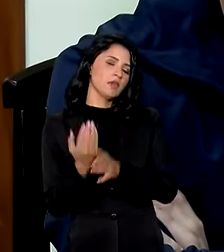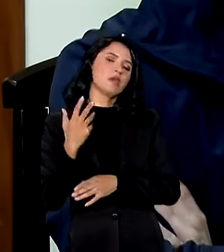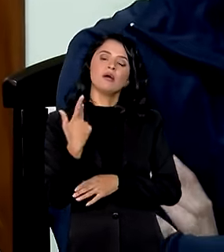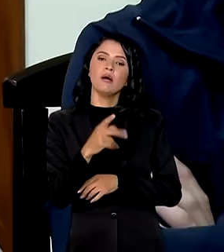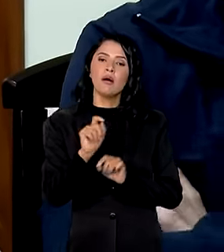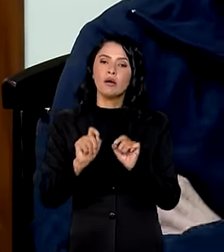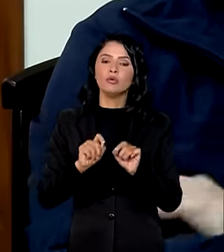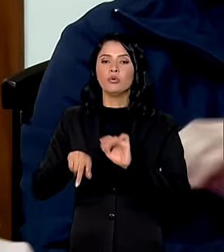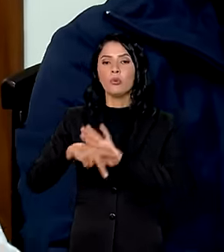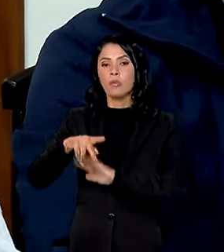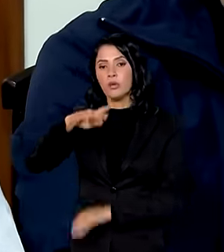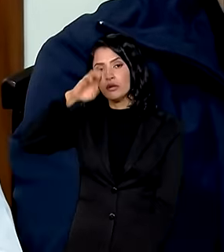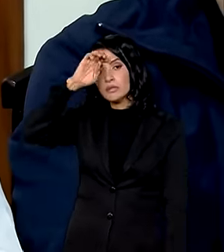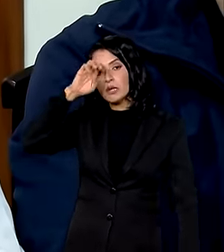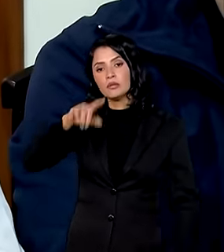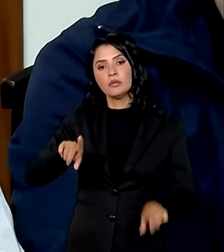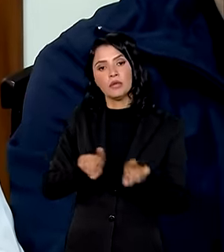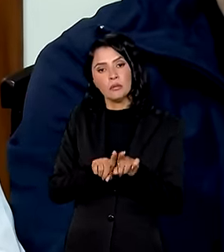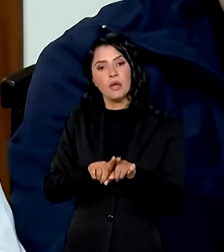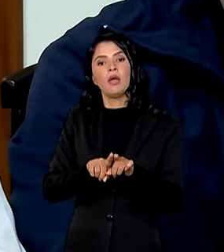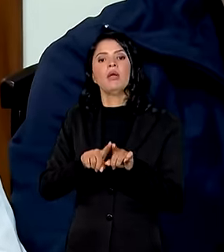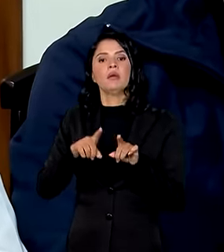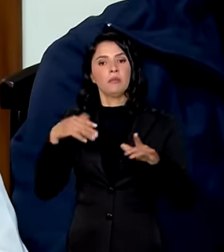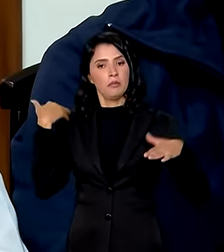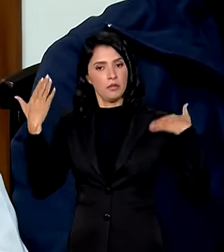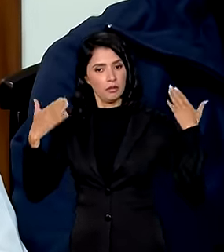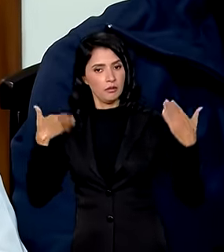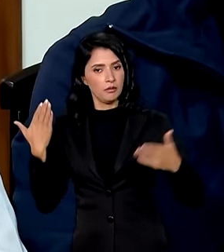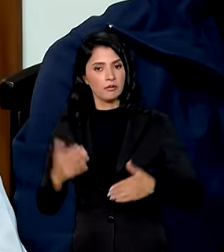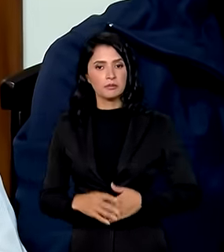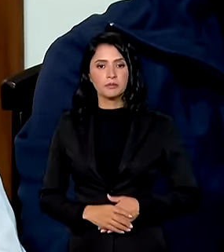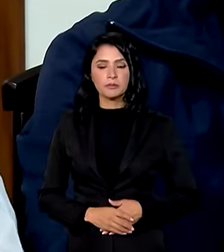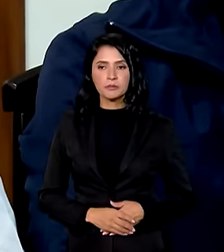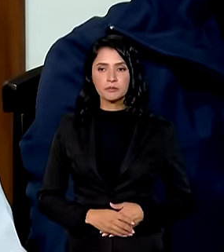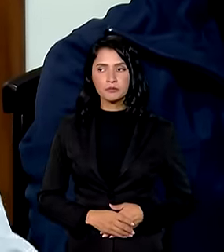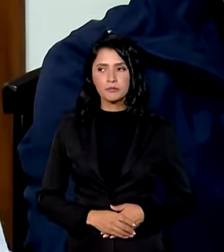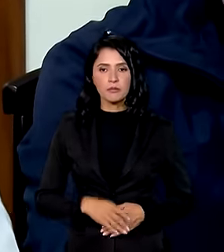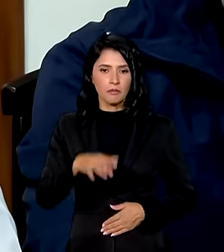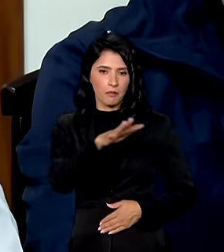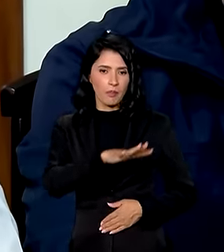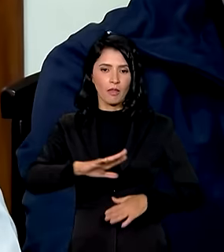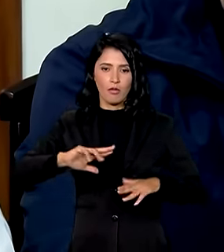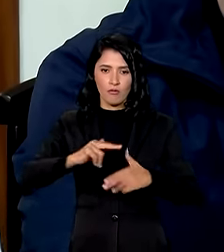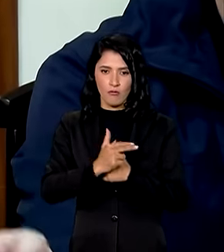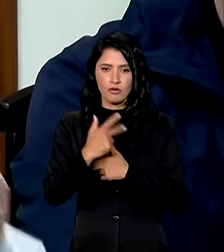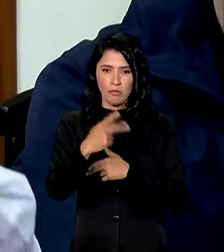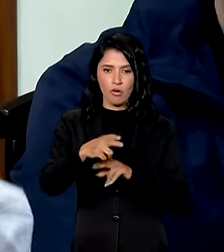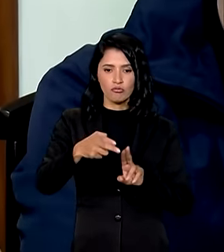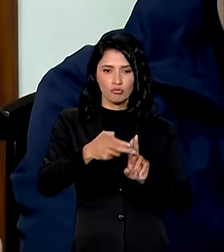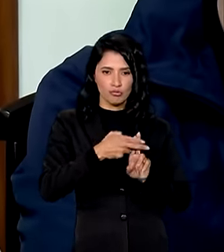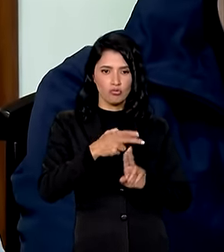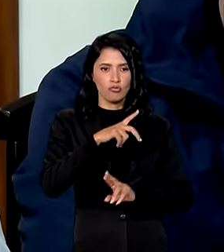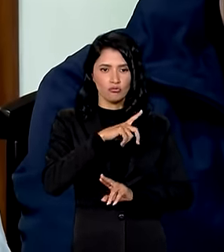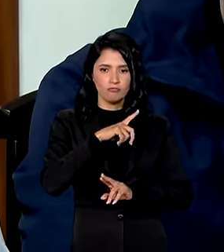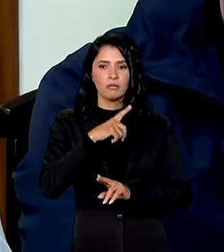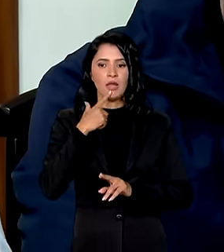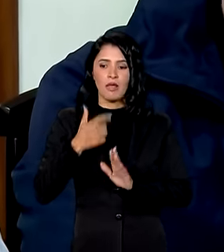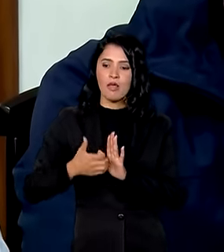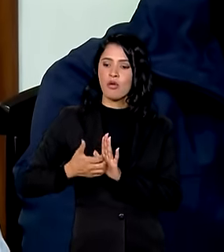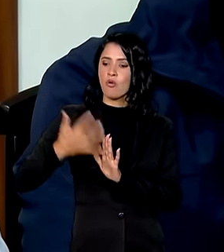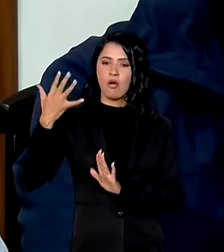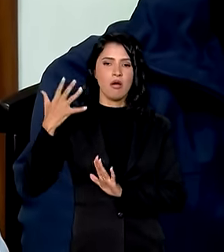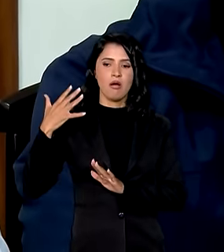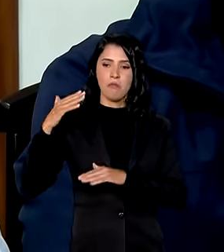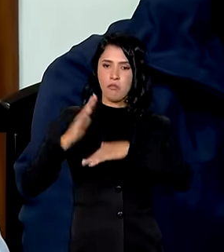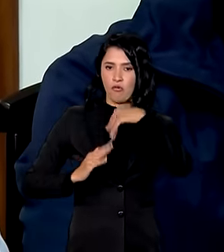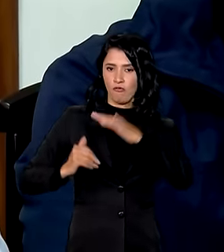pelo exército e pela marinha no âmbito da Força Nacional do SUS temos um grande quantitativo de